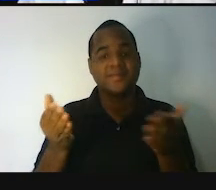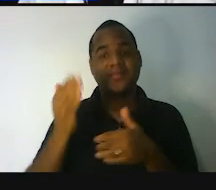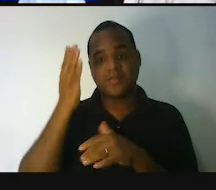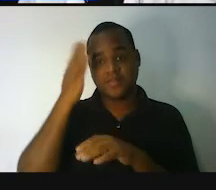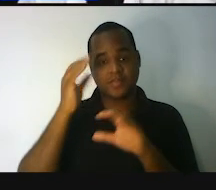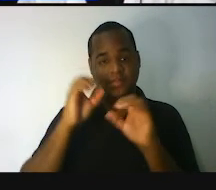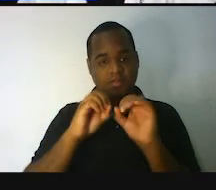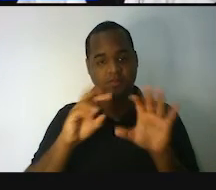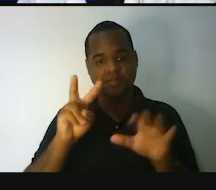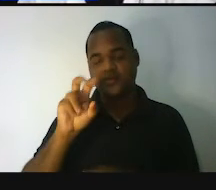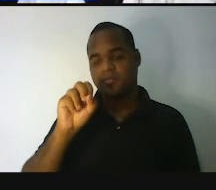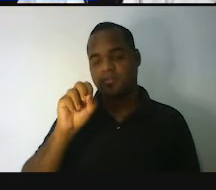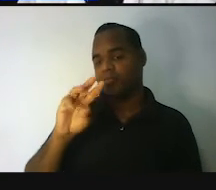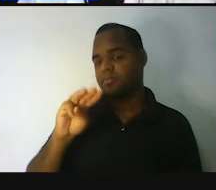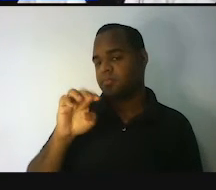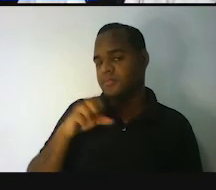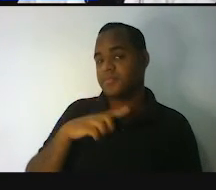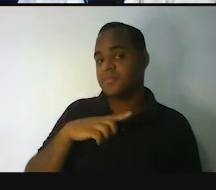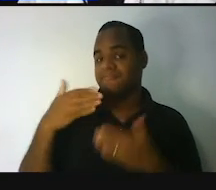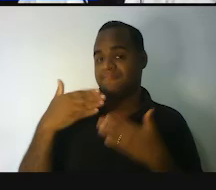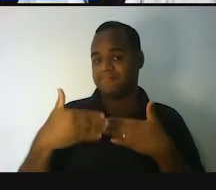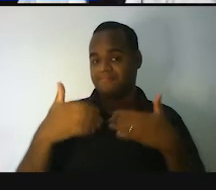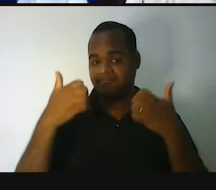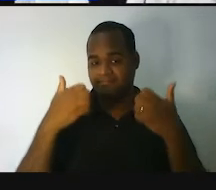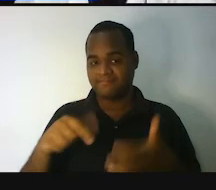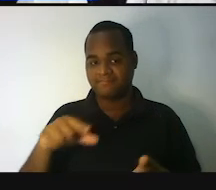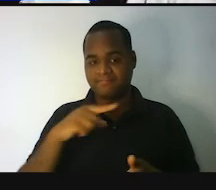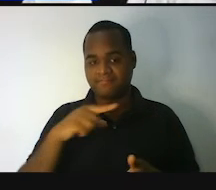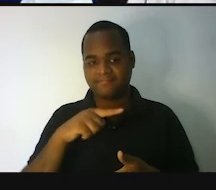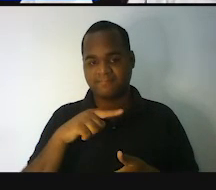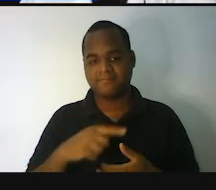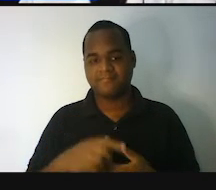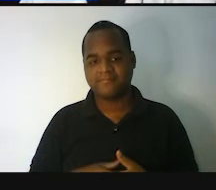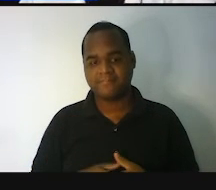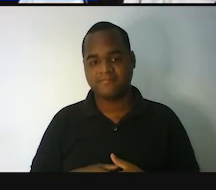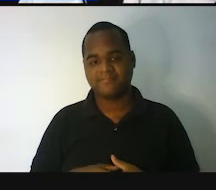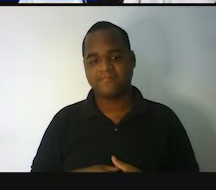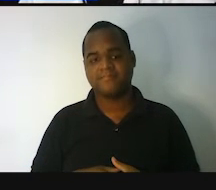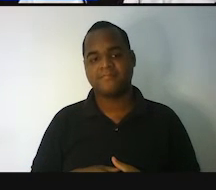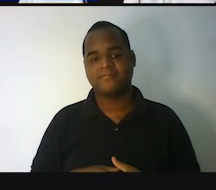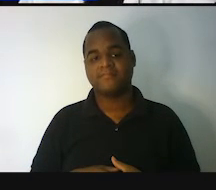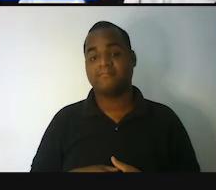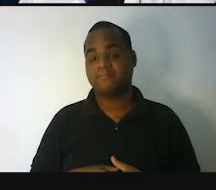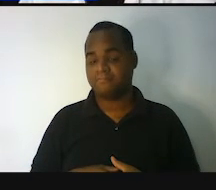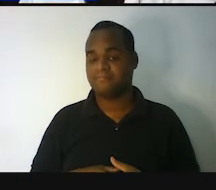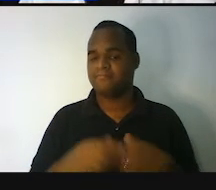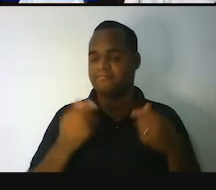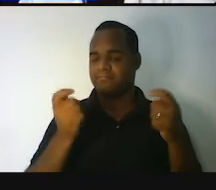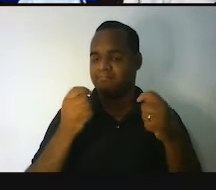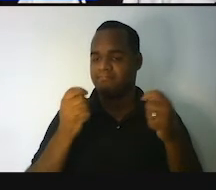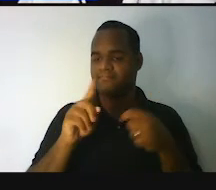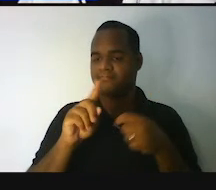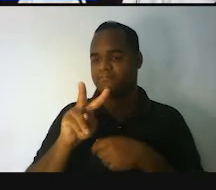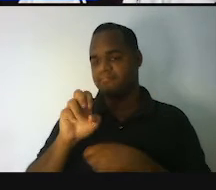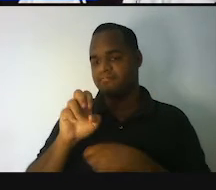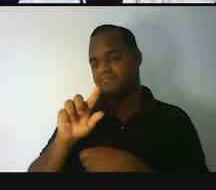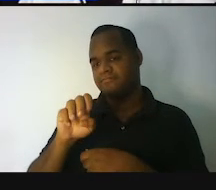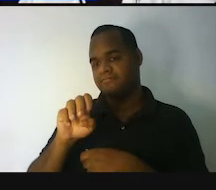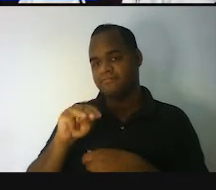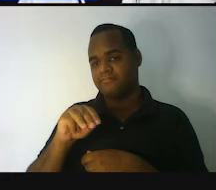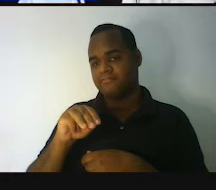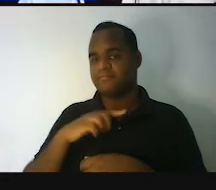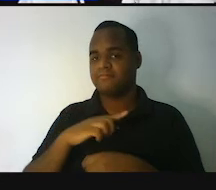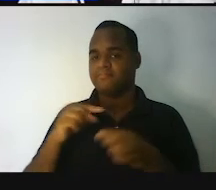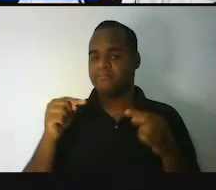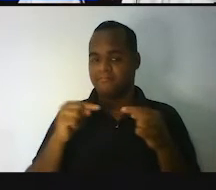essa coisa de volume a partir desse dado, tá? A primeira coisa que a gente precisa perceber é que o volume, ele é uma